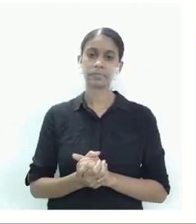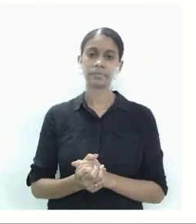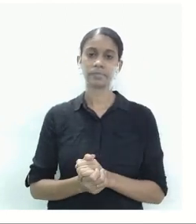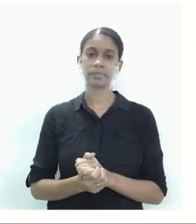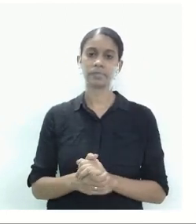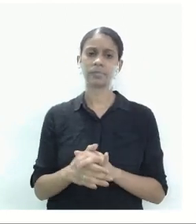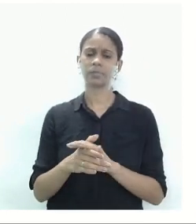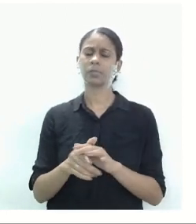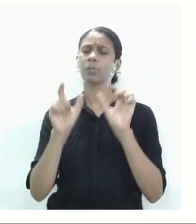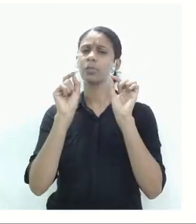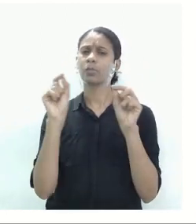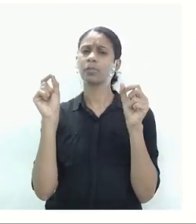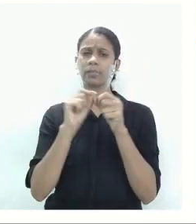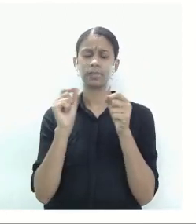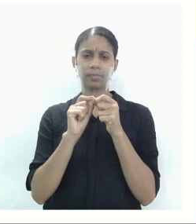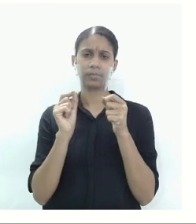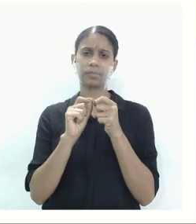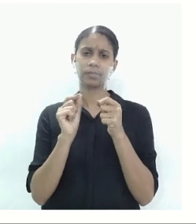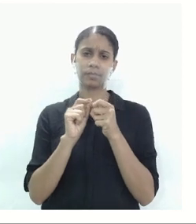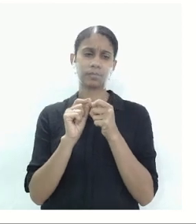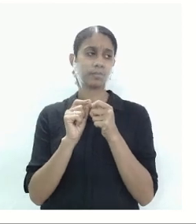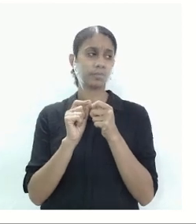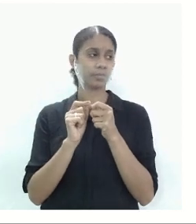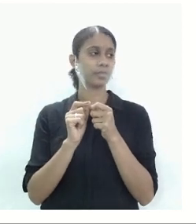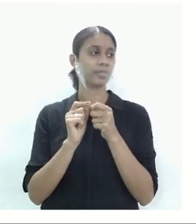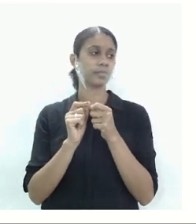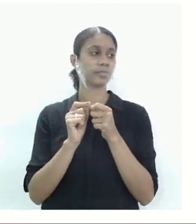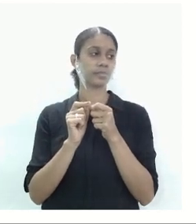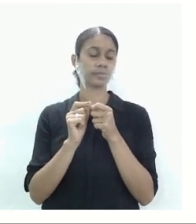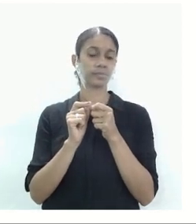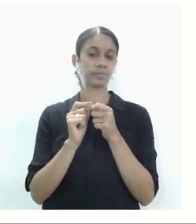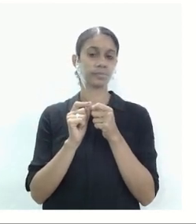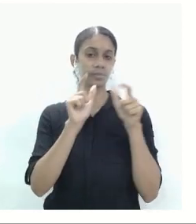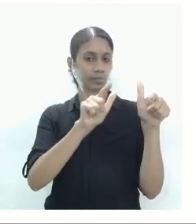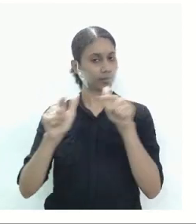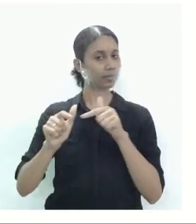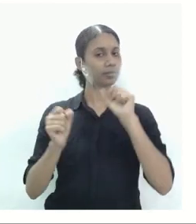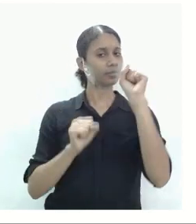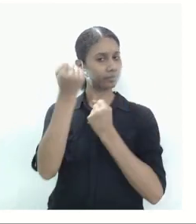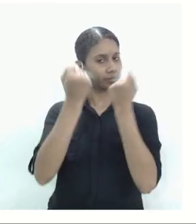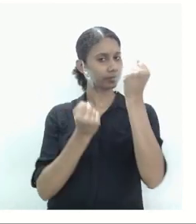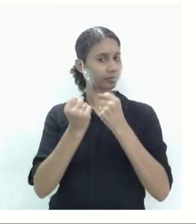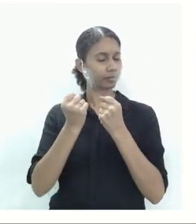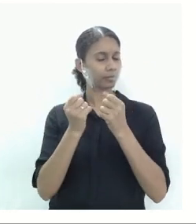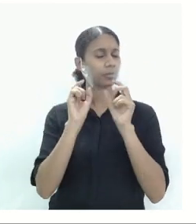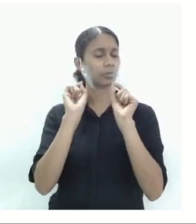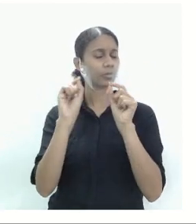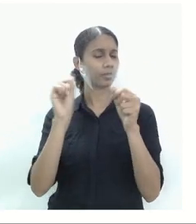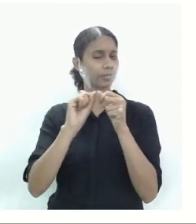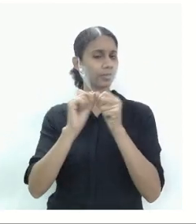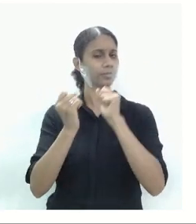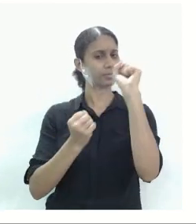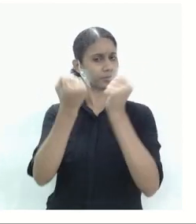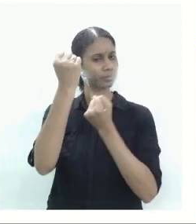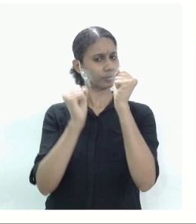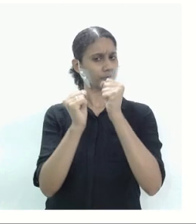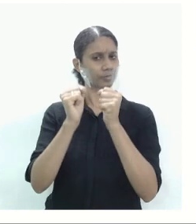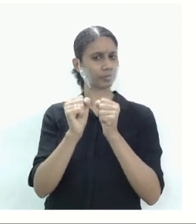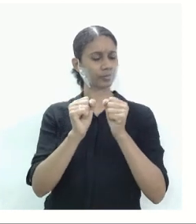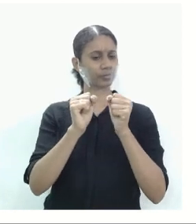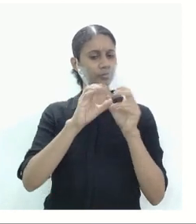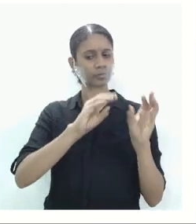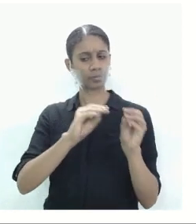vão condicionar essa localização da indústria? O que vai fazer com que uma indústria vá para um lugar